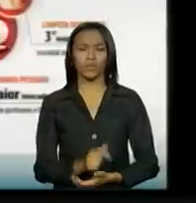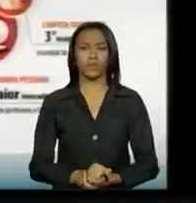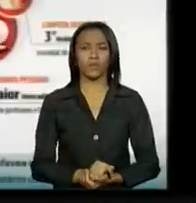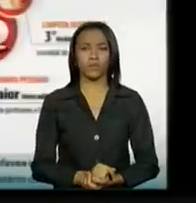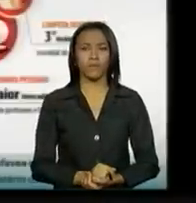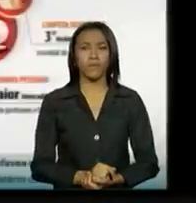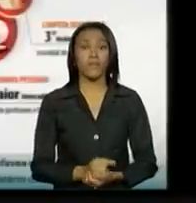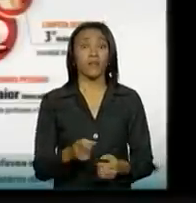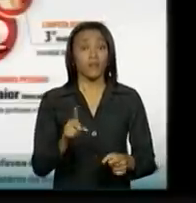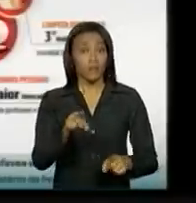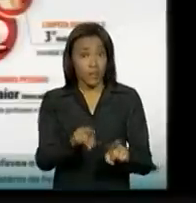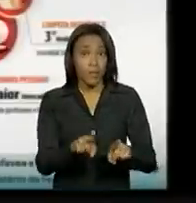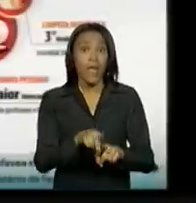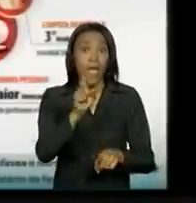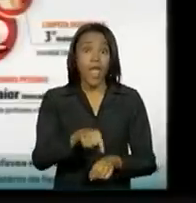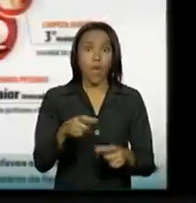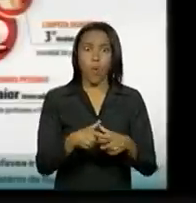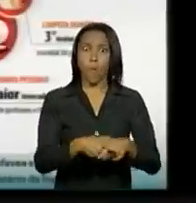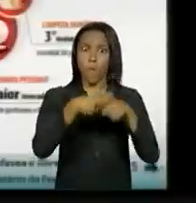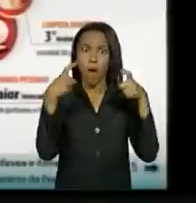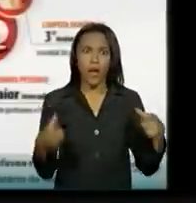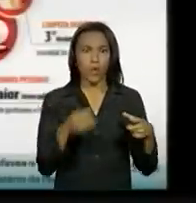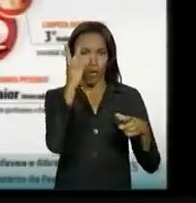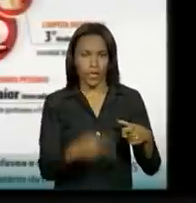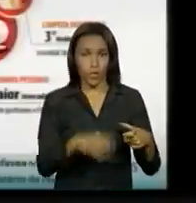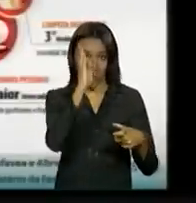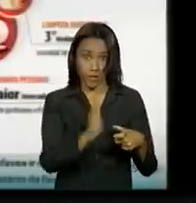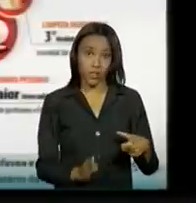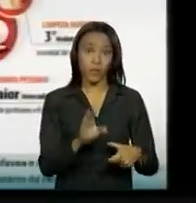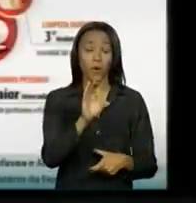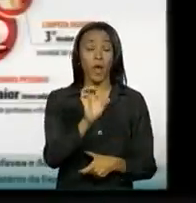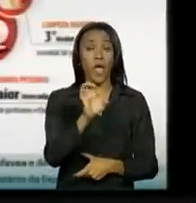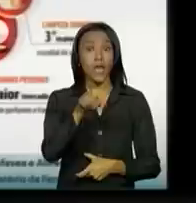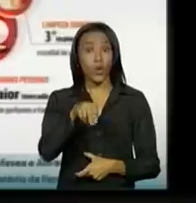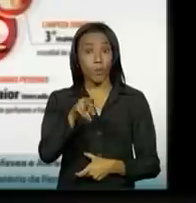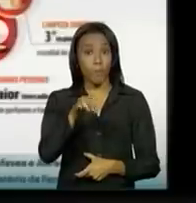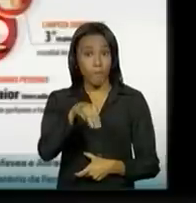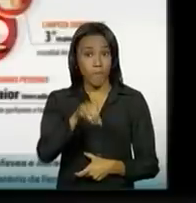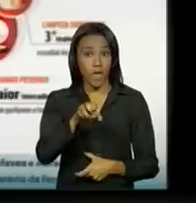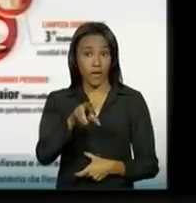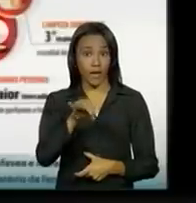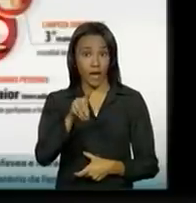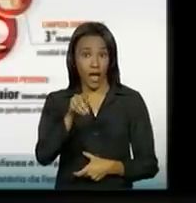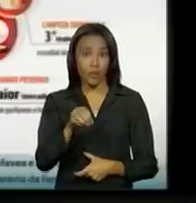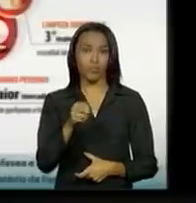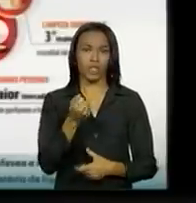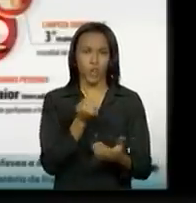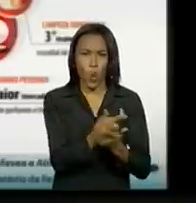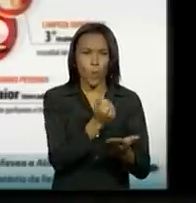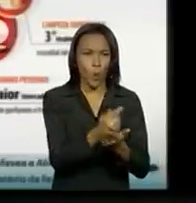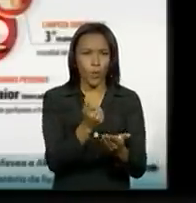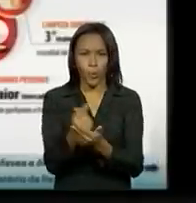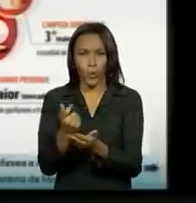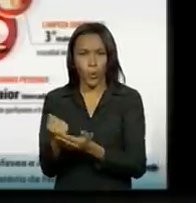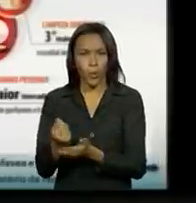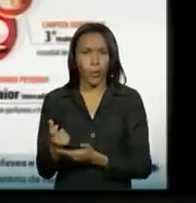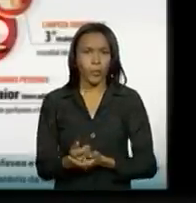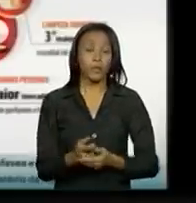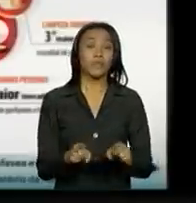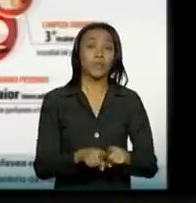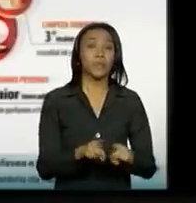é o maior mercado de consumo, ou está entre os maiores mercados de consumo de tudo o que está lá.